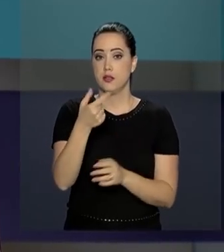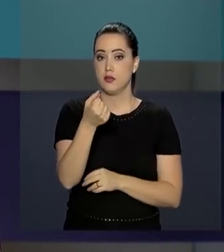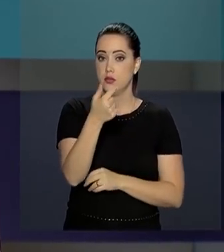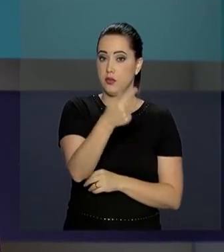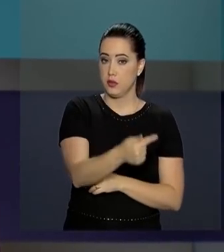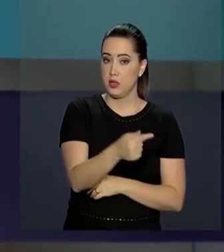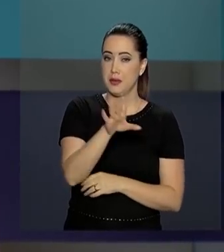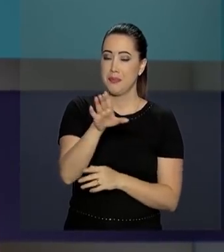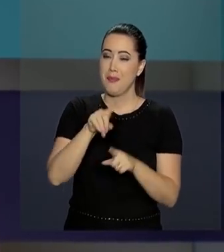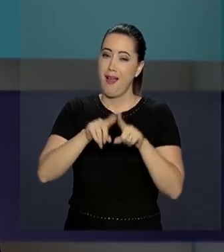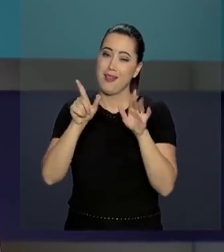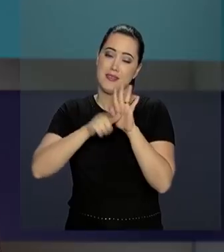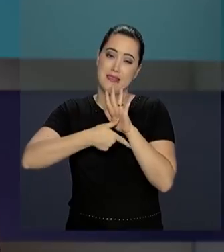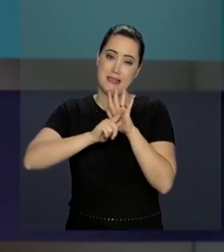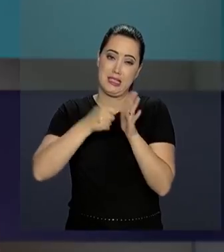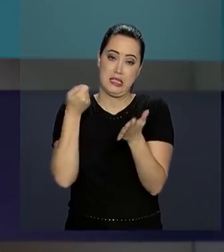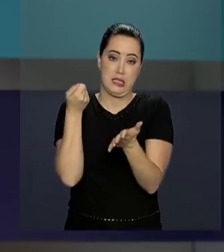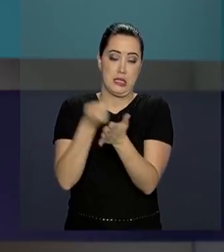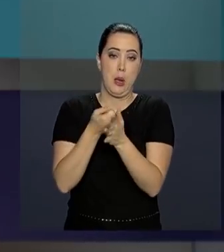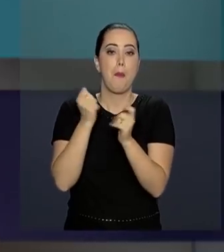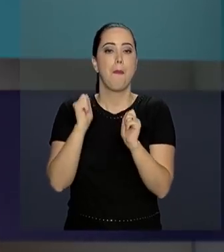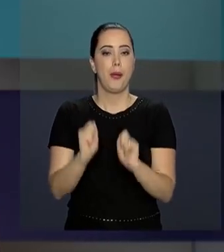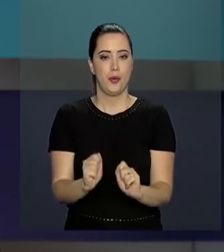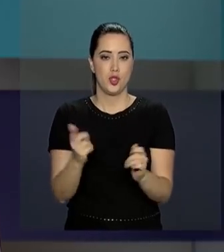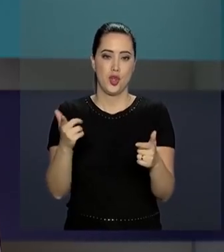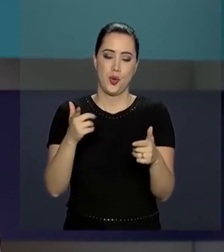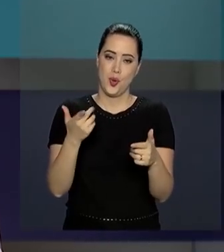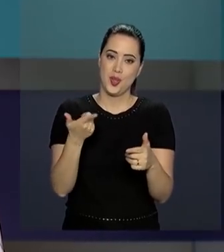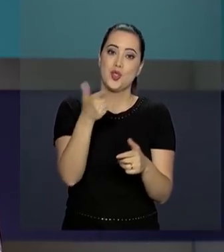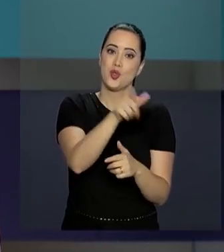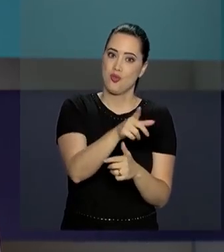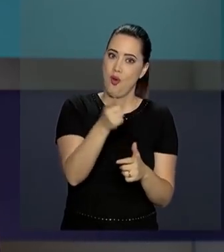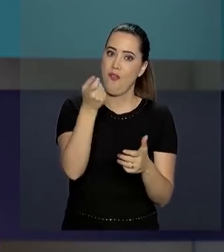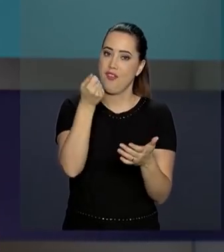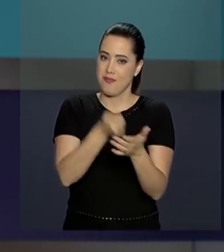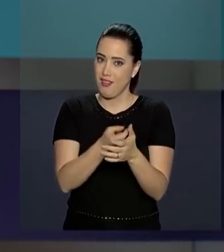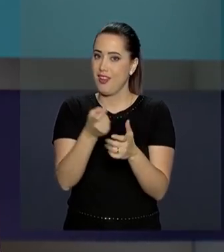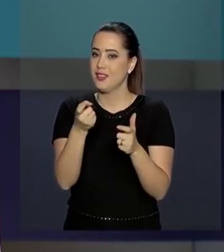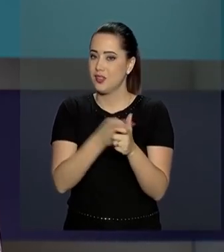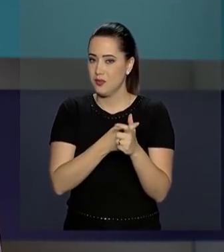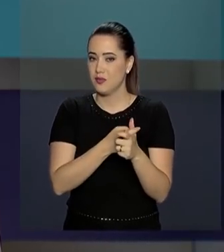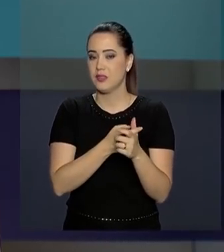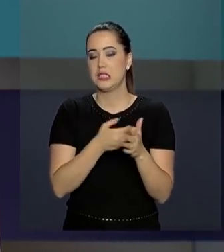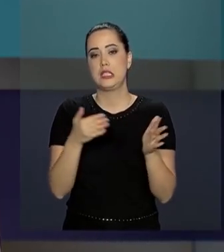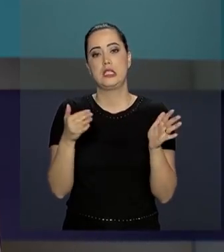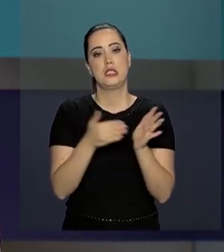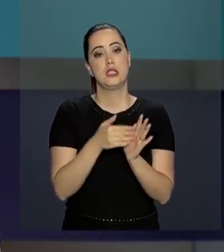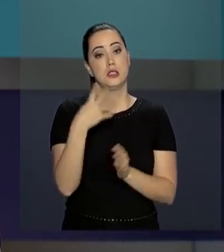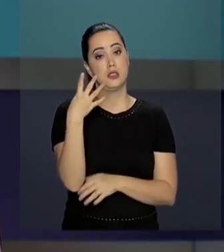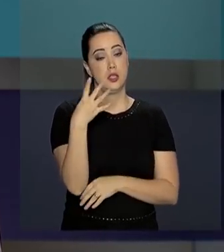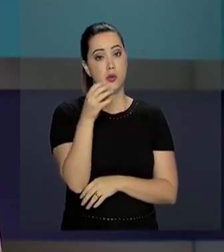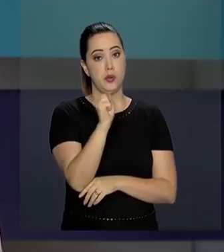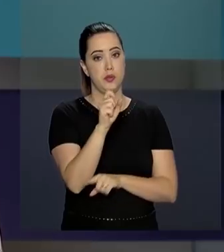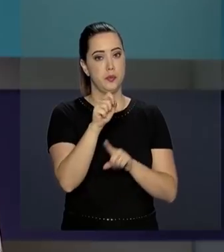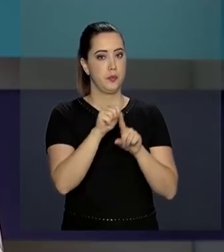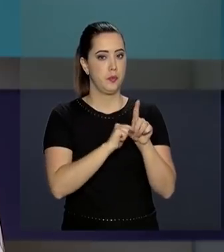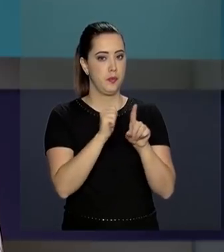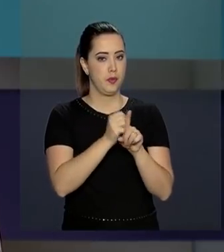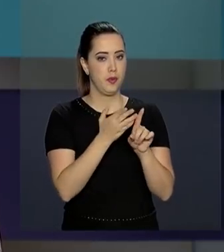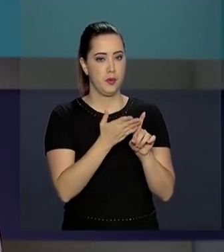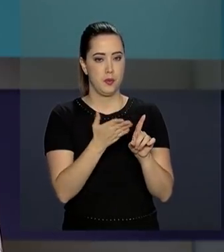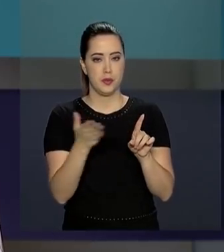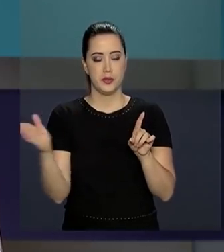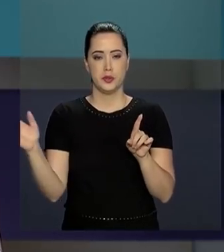com parcelas atrasadas podem renegociar as dívidas. O pagamento poderá ser feito em até 48 meses